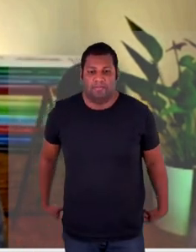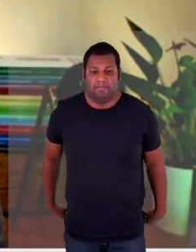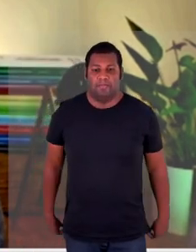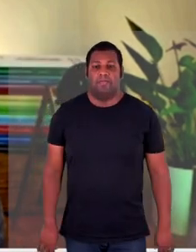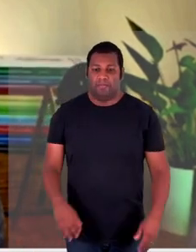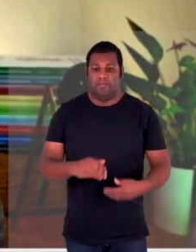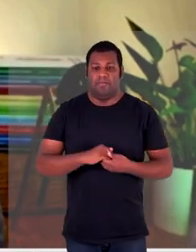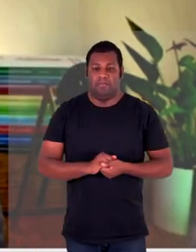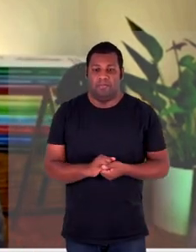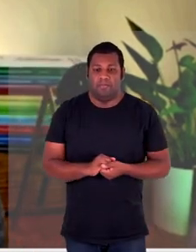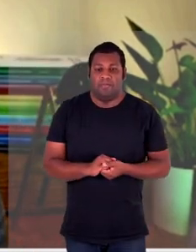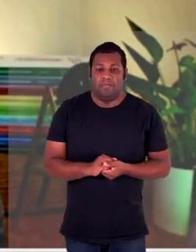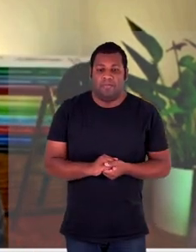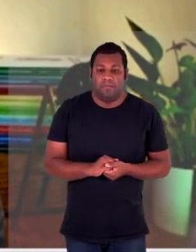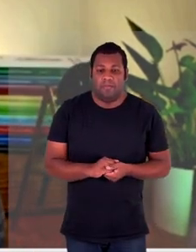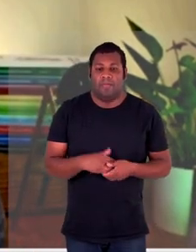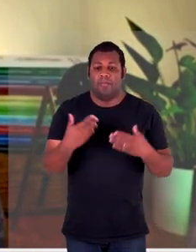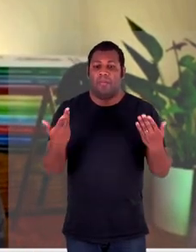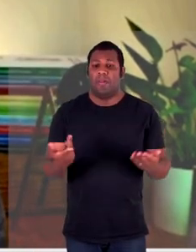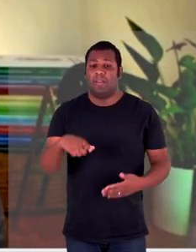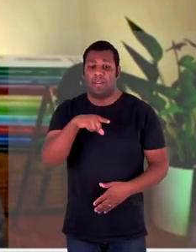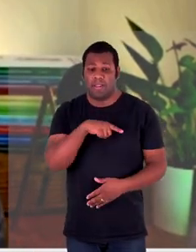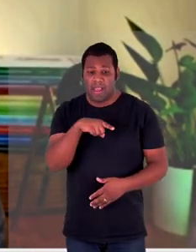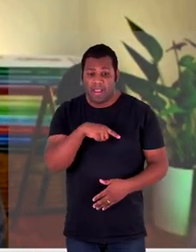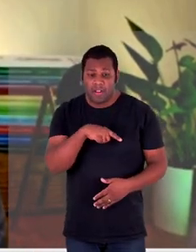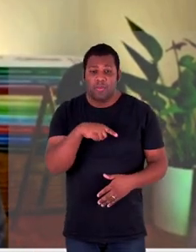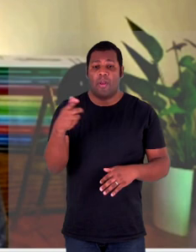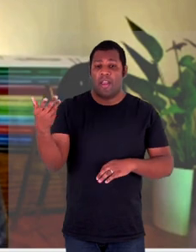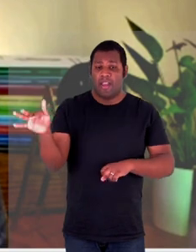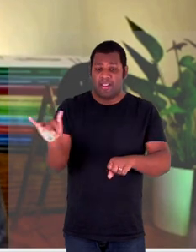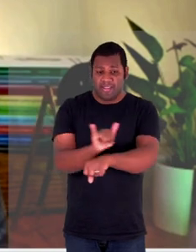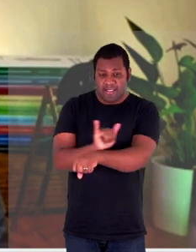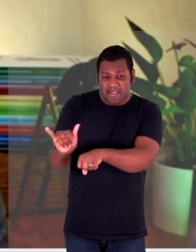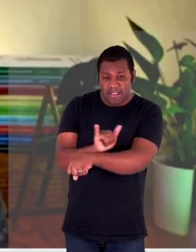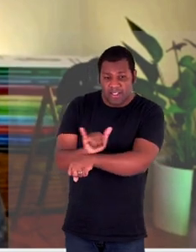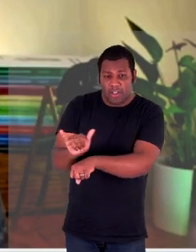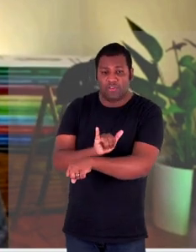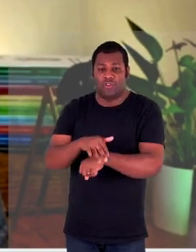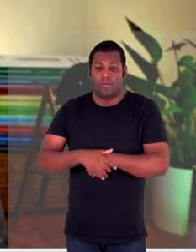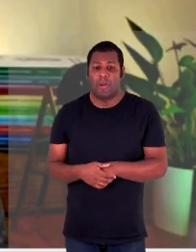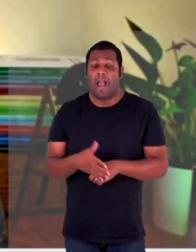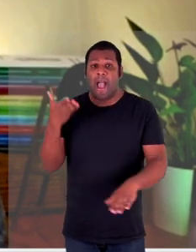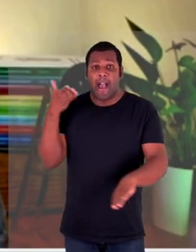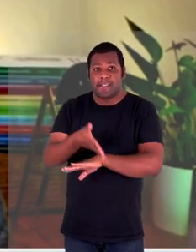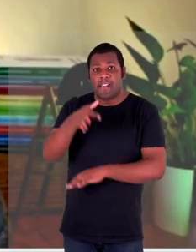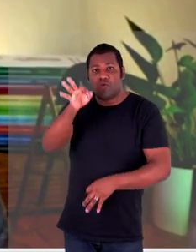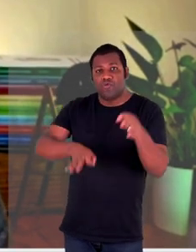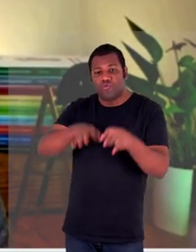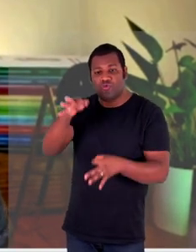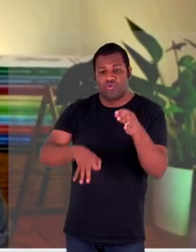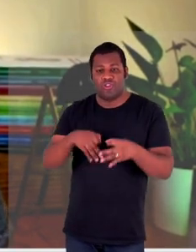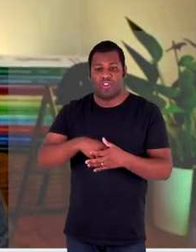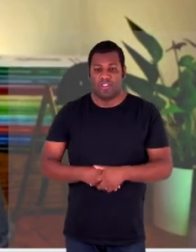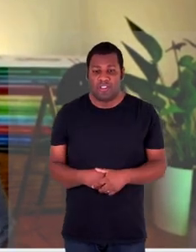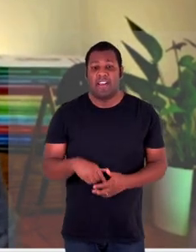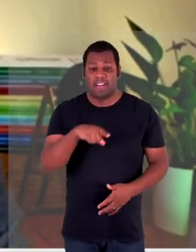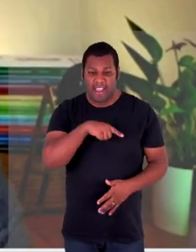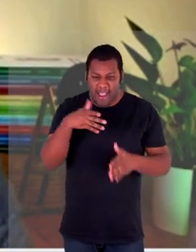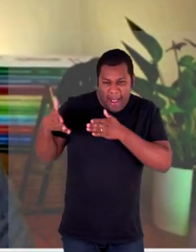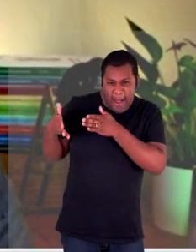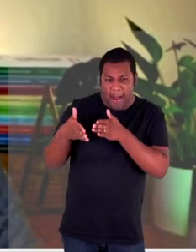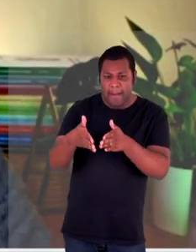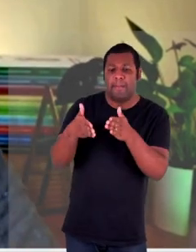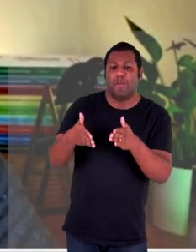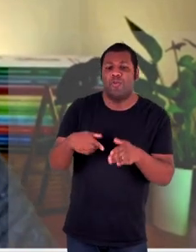pode dar a resposta através dos instrumentos que tem olha aqui está o acesso à justiça aqui existe o caminho para